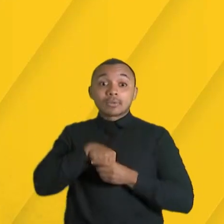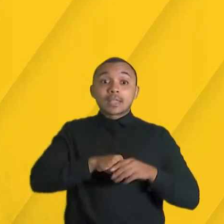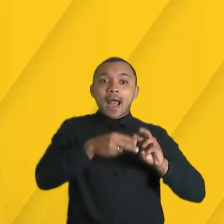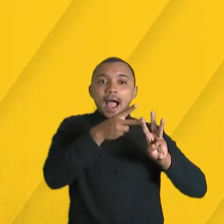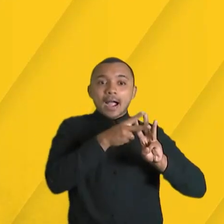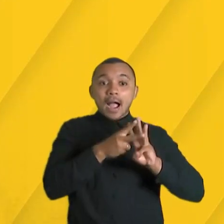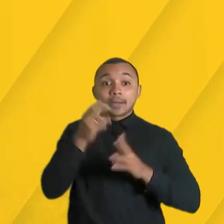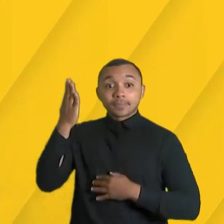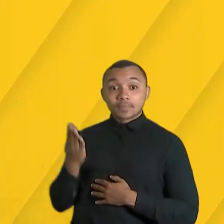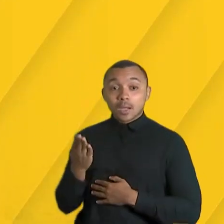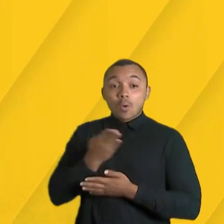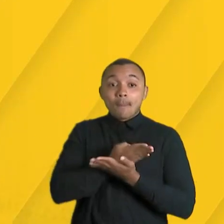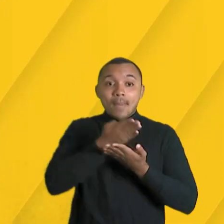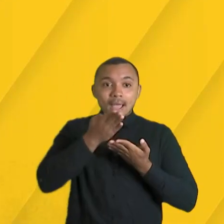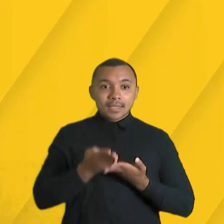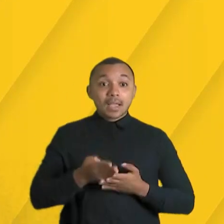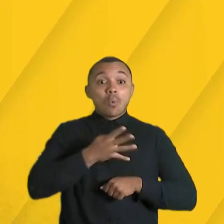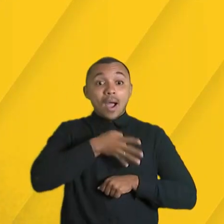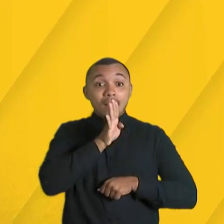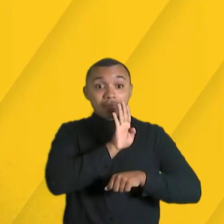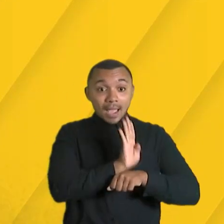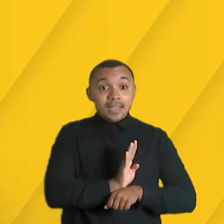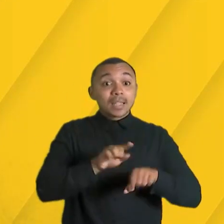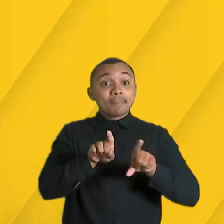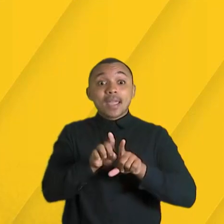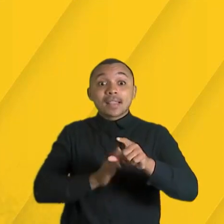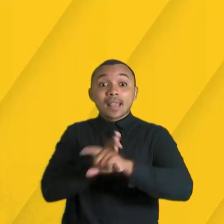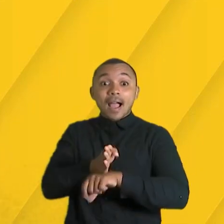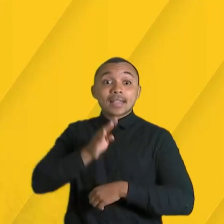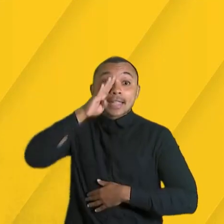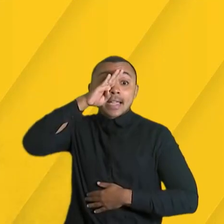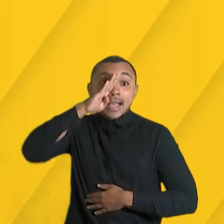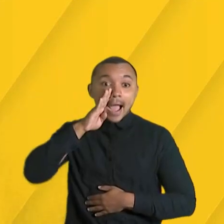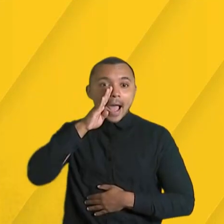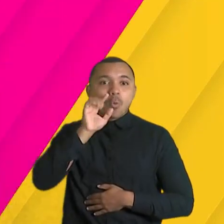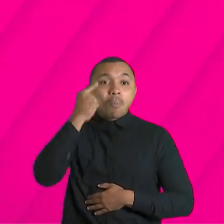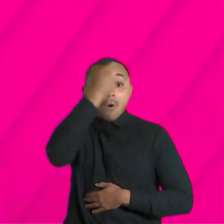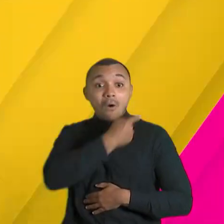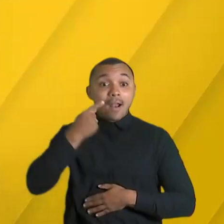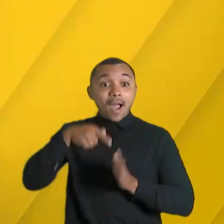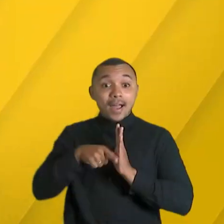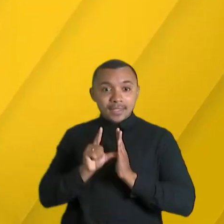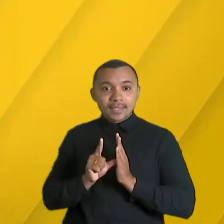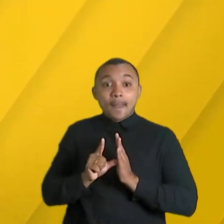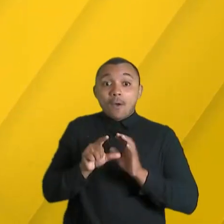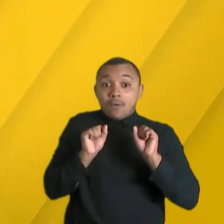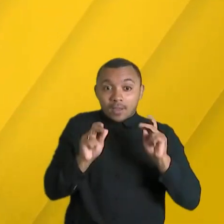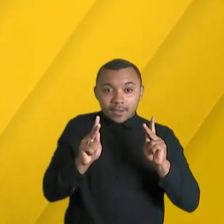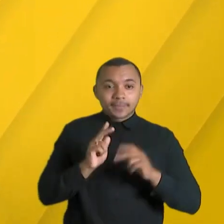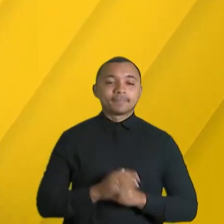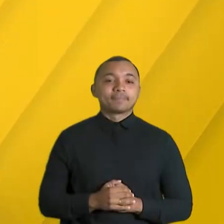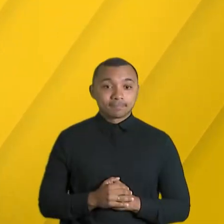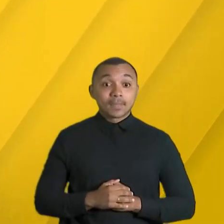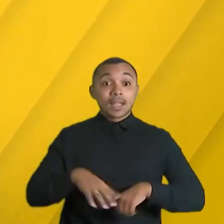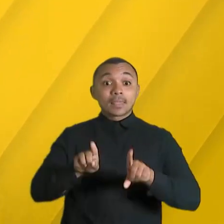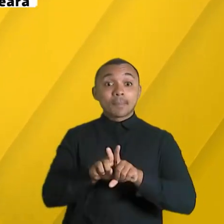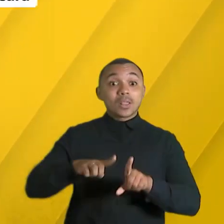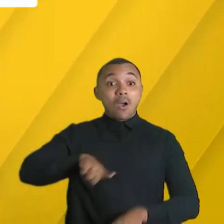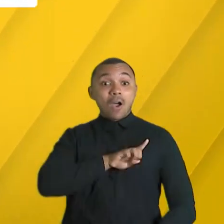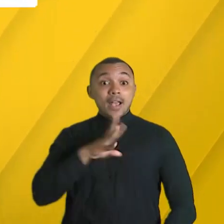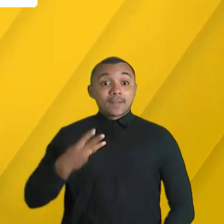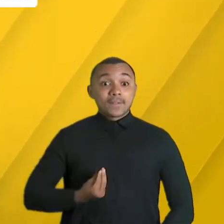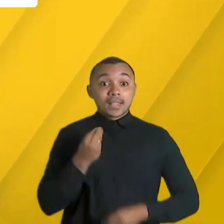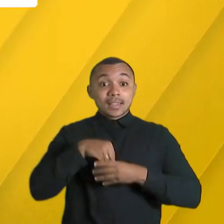às quatro da tarde, e a entrada é de graça, com a retirada dos ingressos uma hora antes. A Sovamo.ó está nas redes sociais,